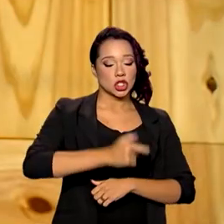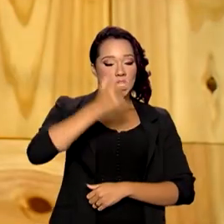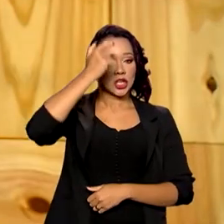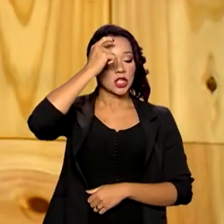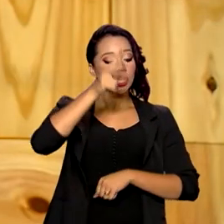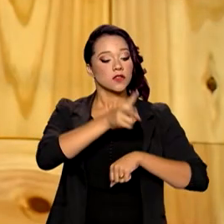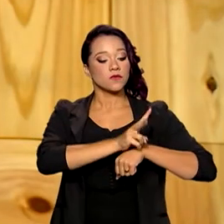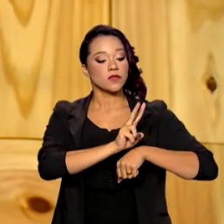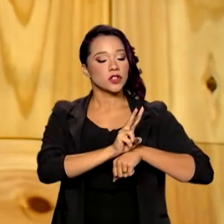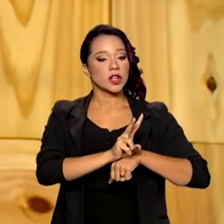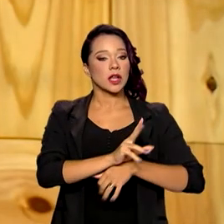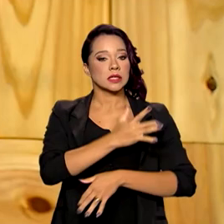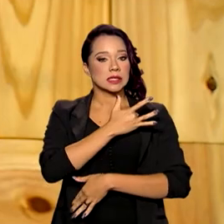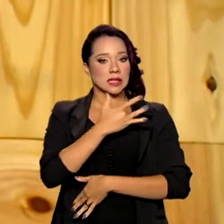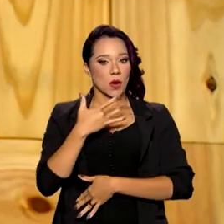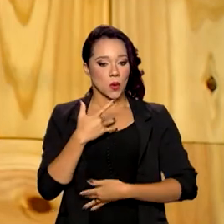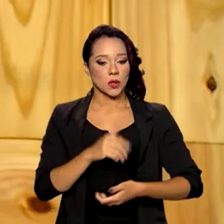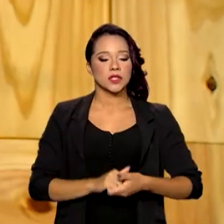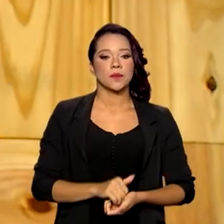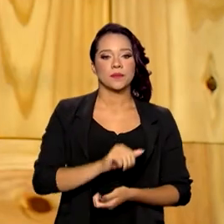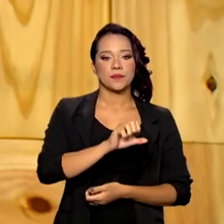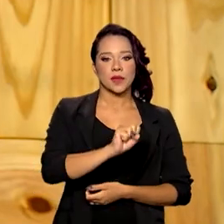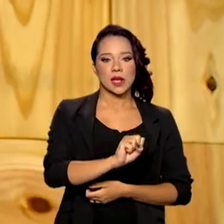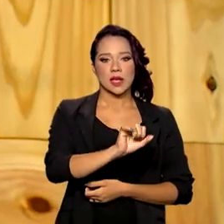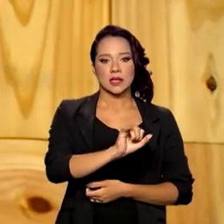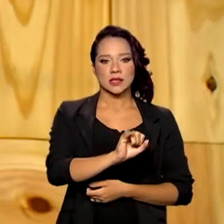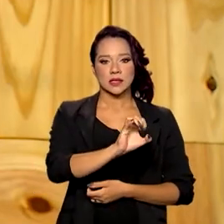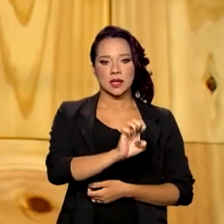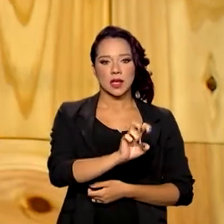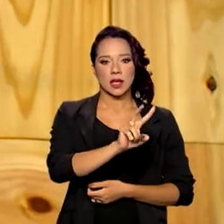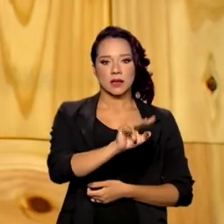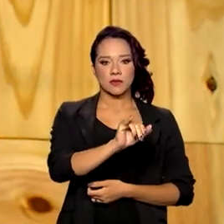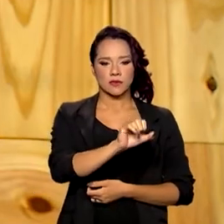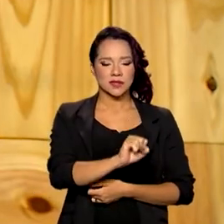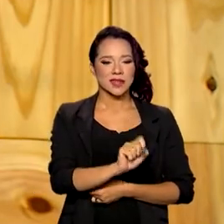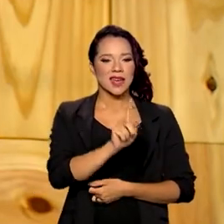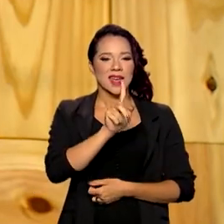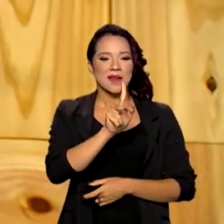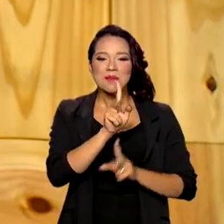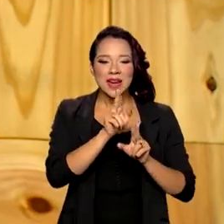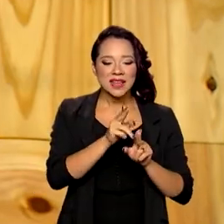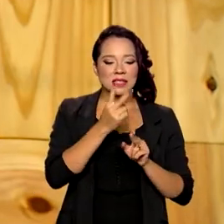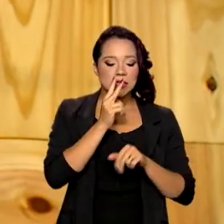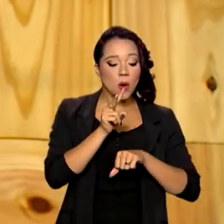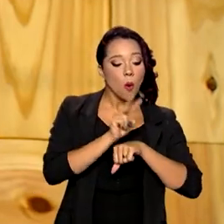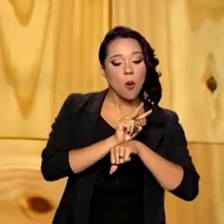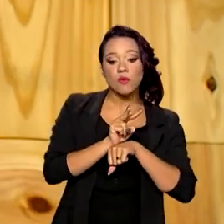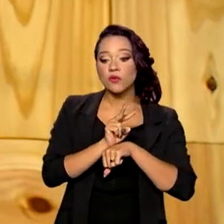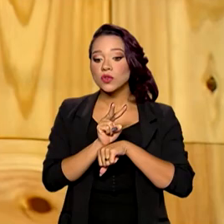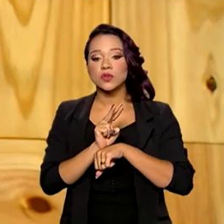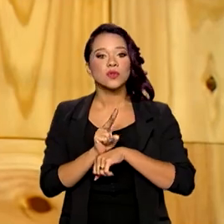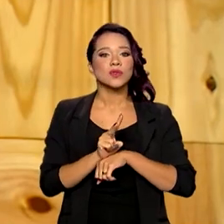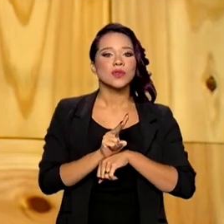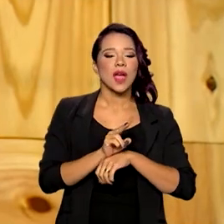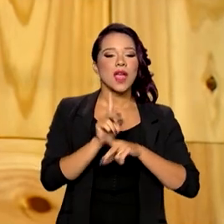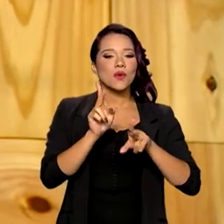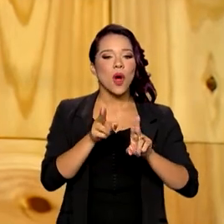Estratégica e Saúde, CIEVES, são como se fossem os olhos do SUS. Eles estão ali para